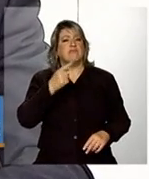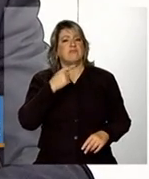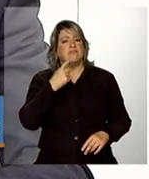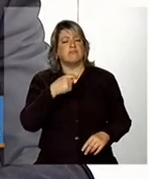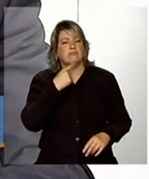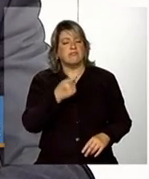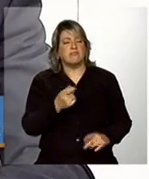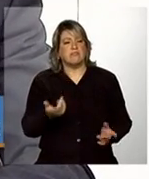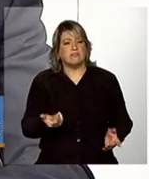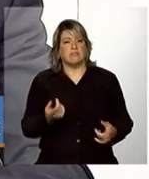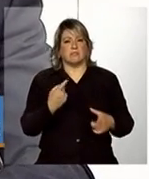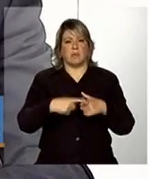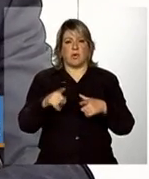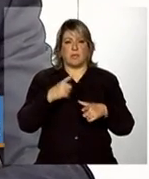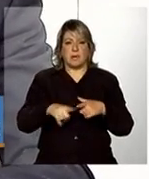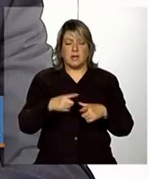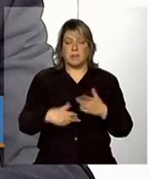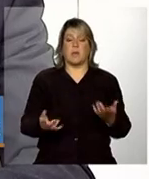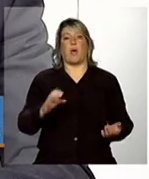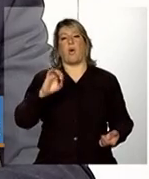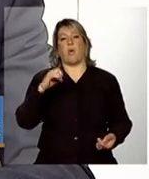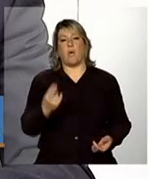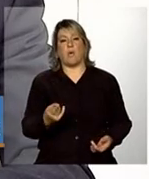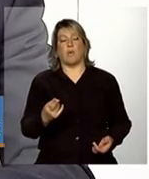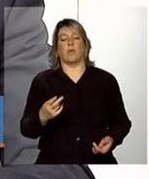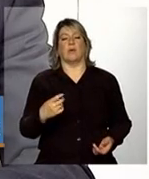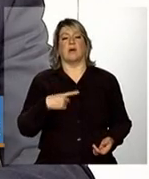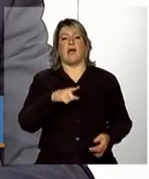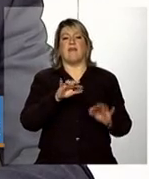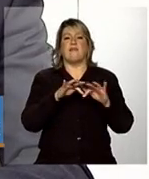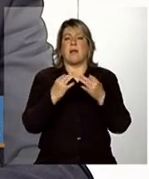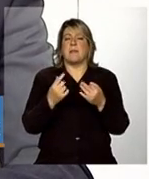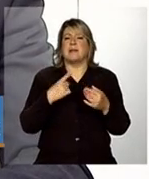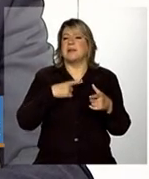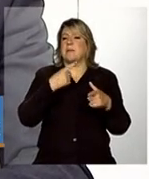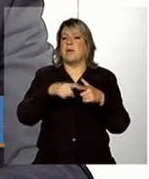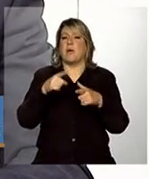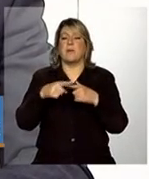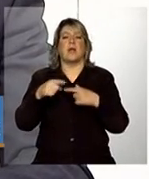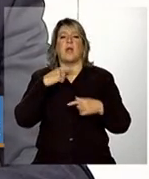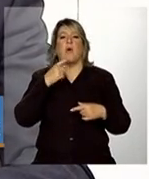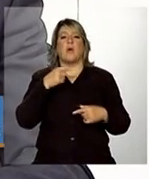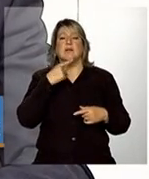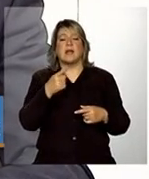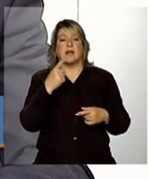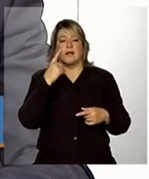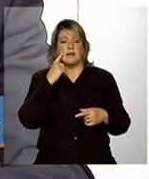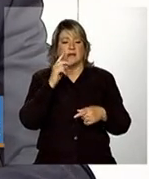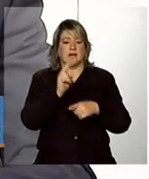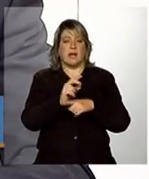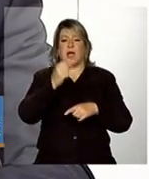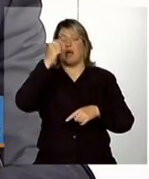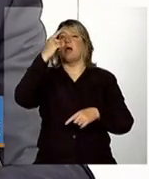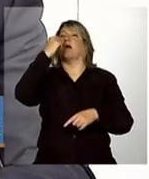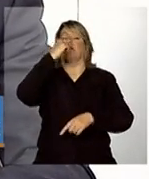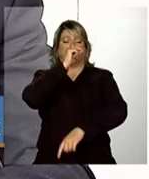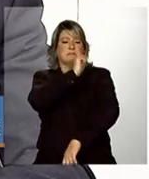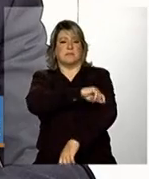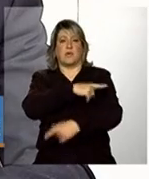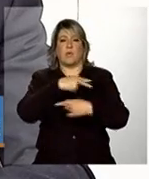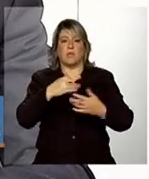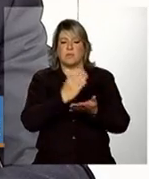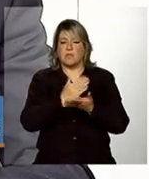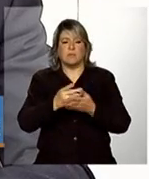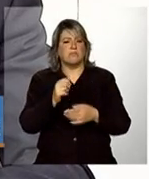junto às equipes de saúde da família, ou junto ao posto de saúde perto da casa dela, ou se não consegue acompanhar o calendário vacinal, que é tão importante para o